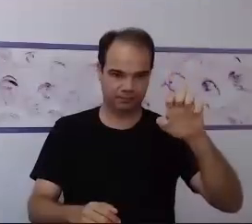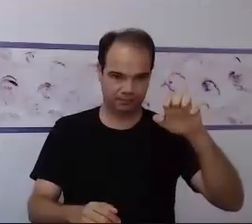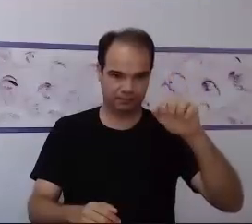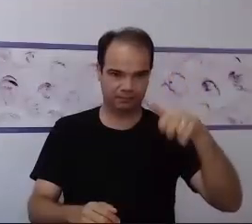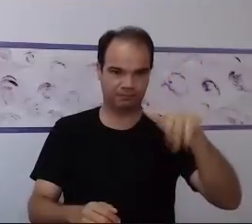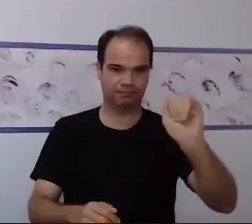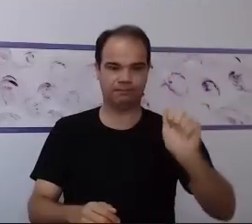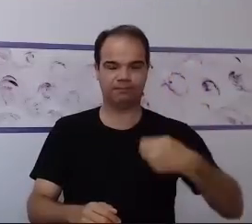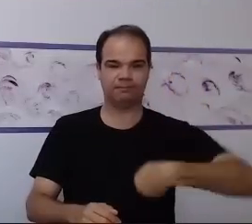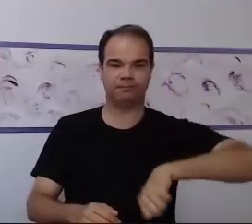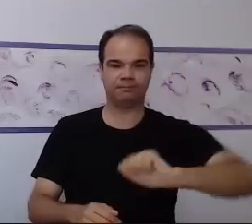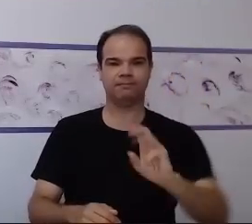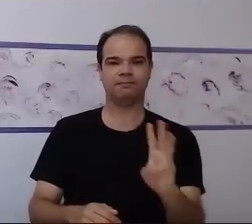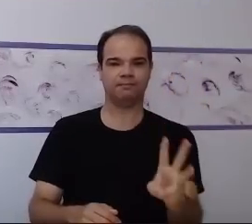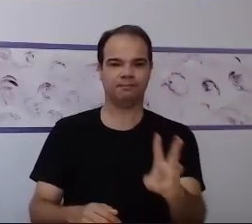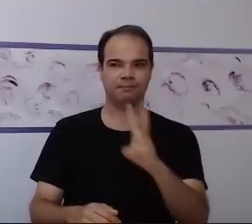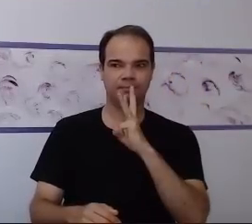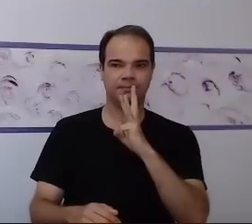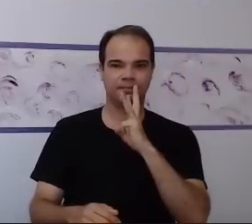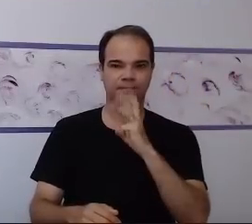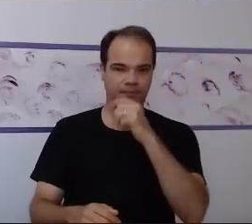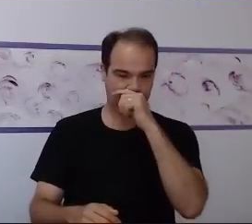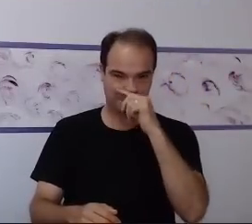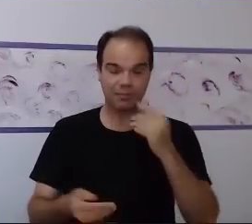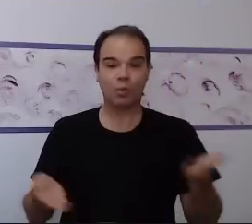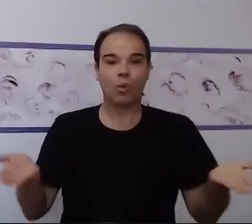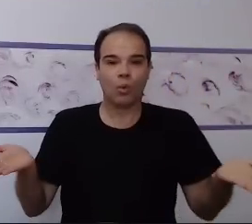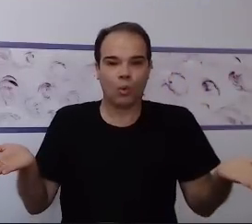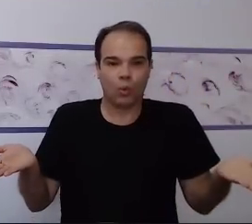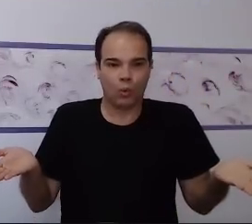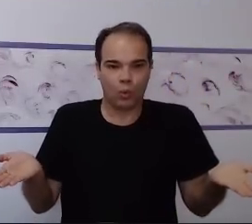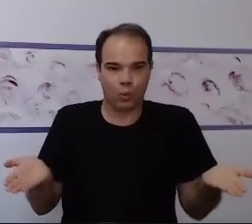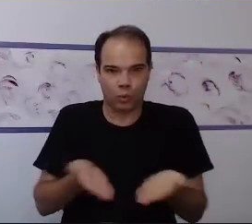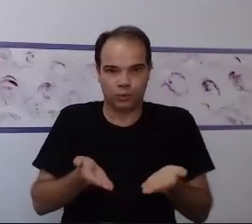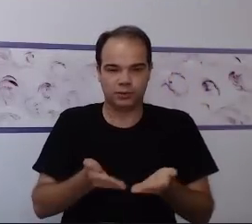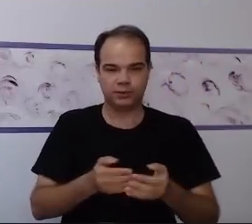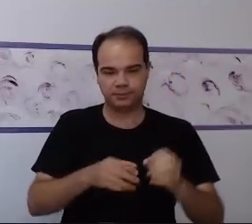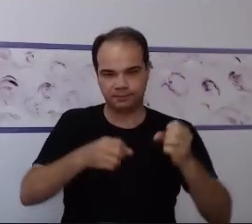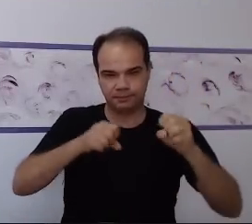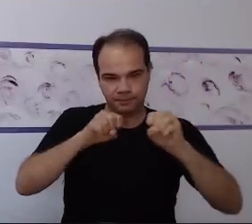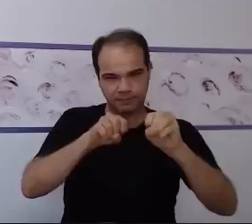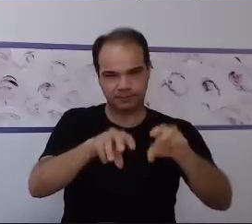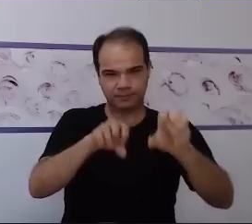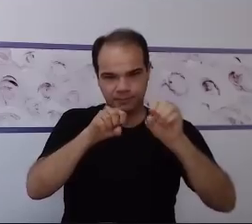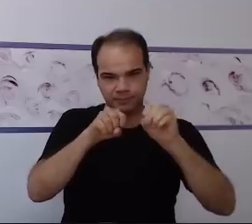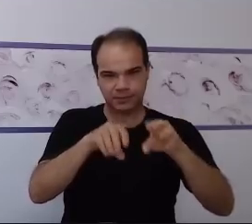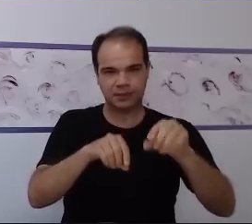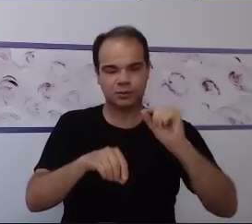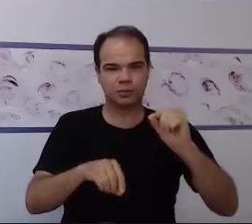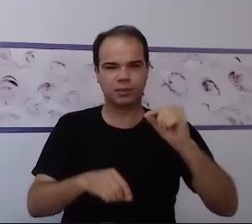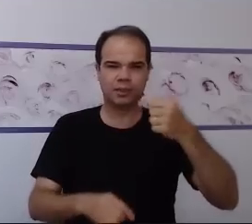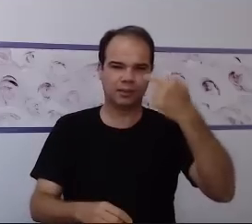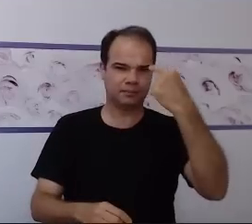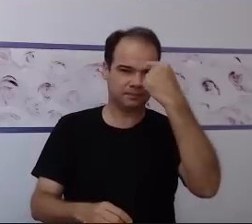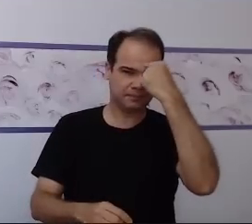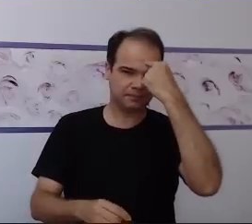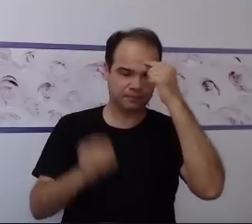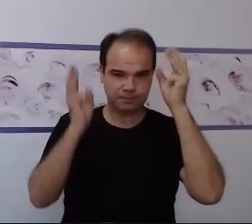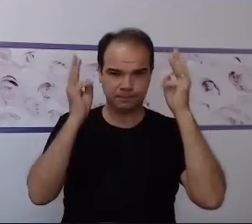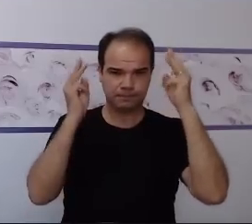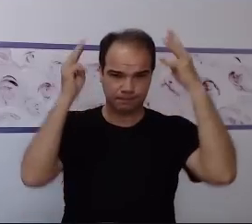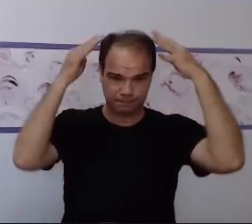Bom pessoal, no dia de hoje nós vamos falar sobre autismo e deficiência intelectual, neurodesenvolvimento e práticas